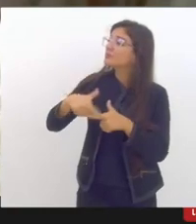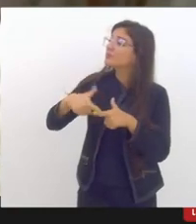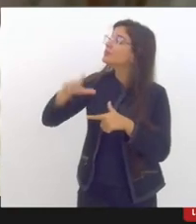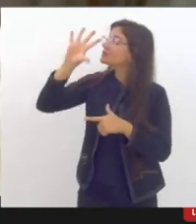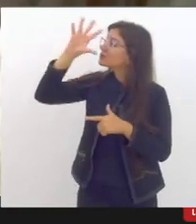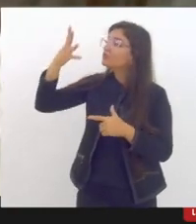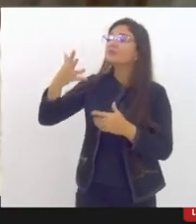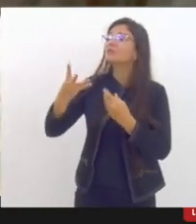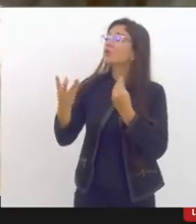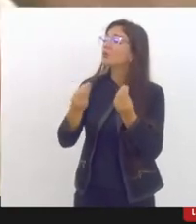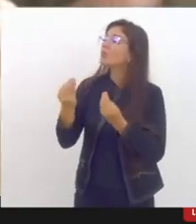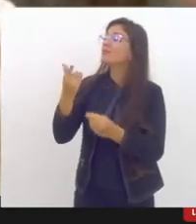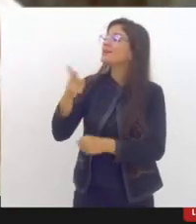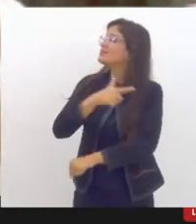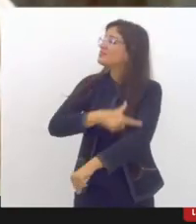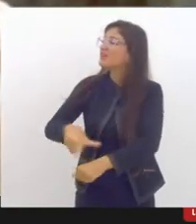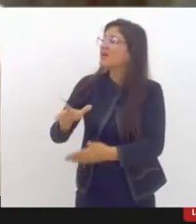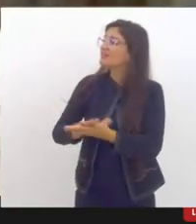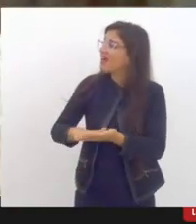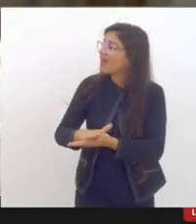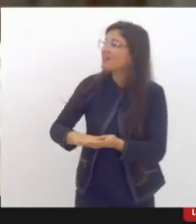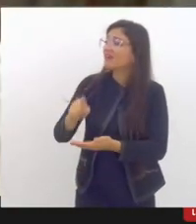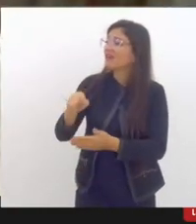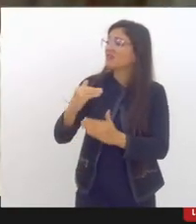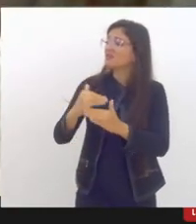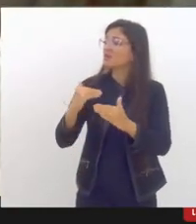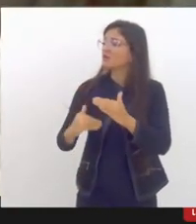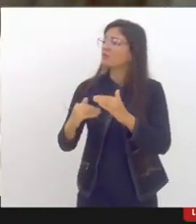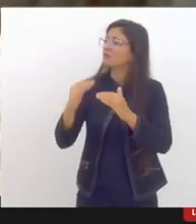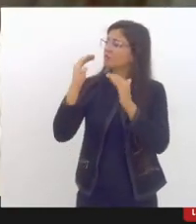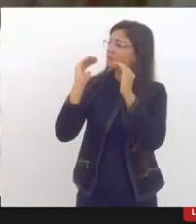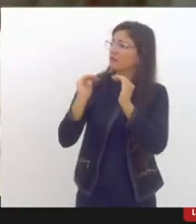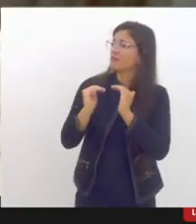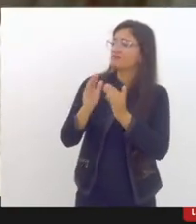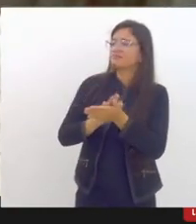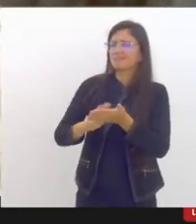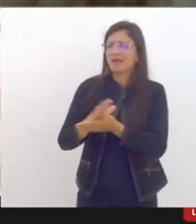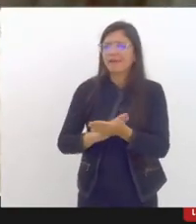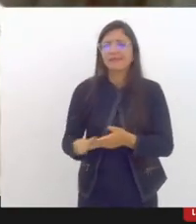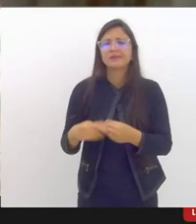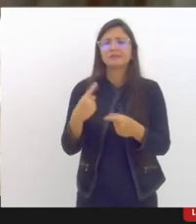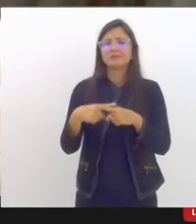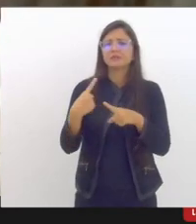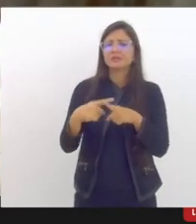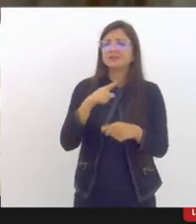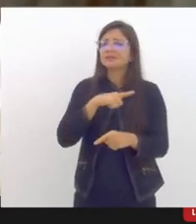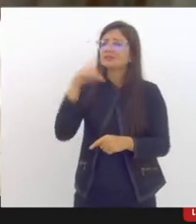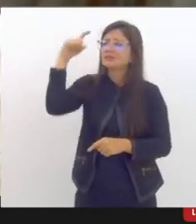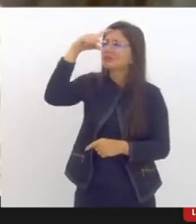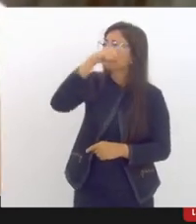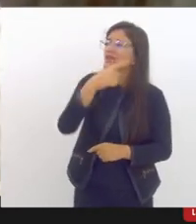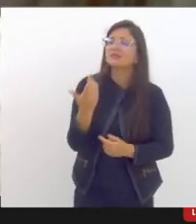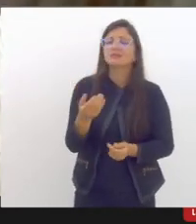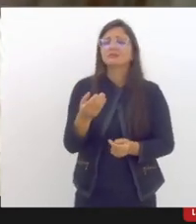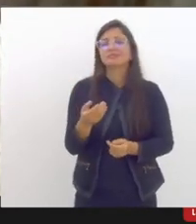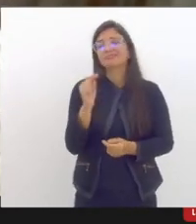de indisciplina questões de subordinação dos alunos enfim questão da dificuldade de acesso aos pais